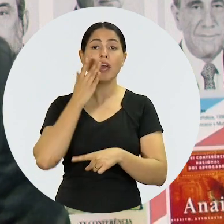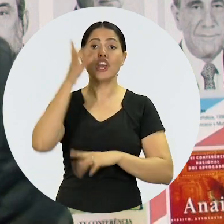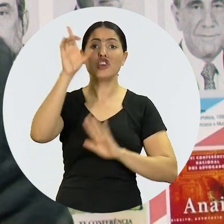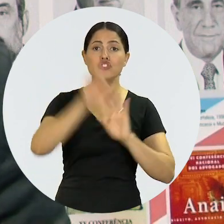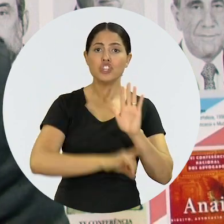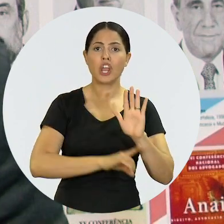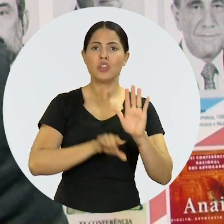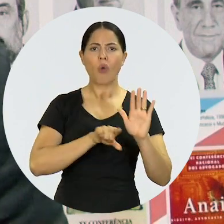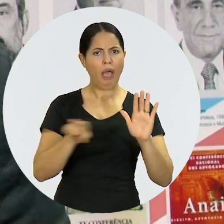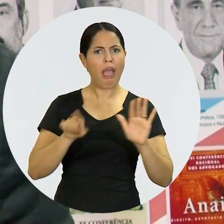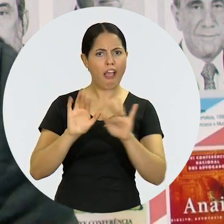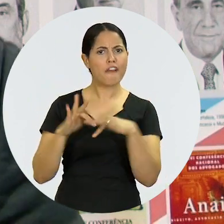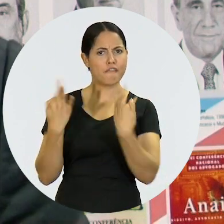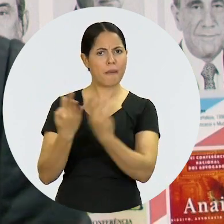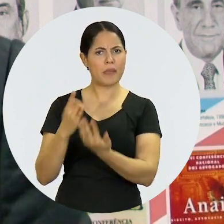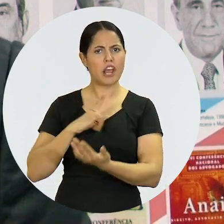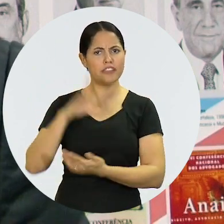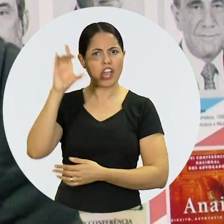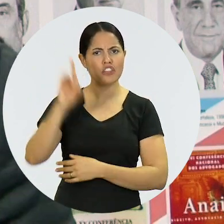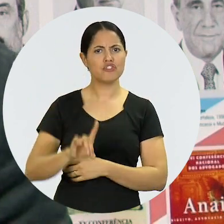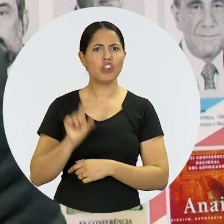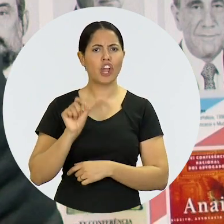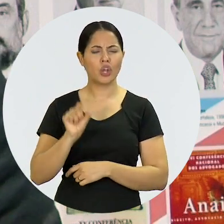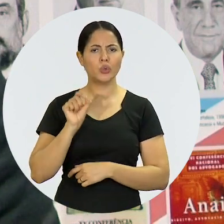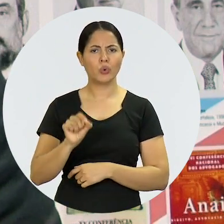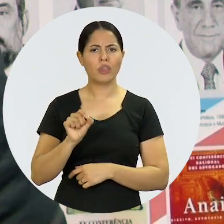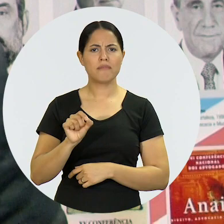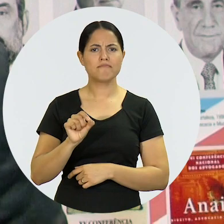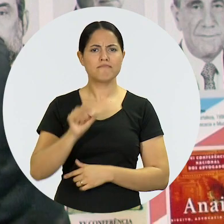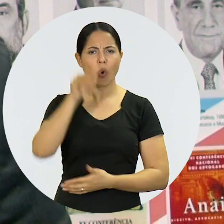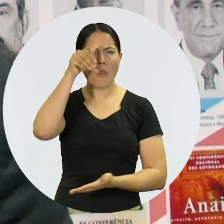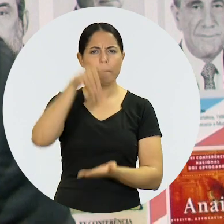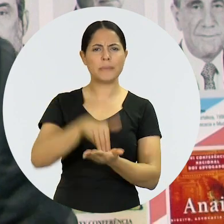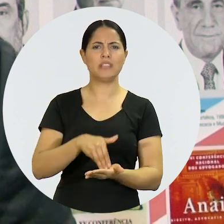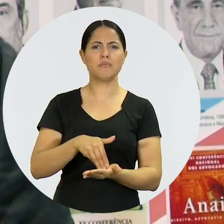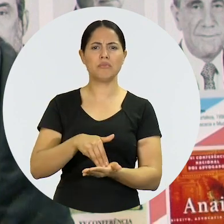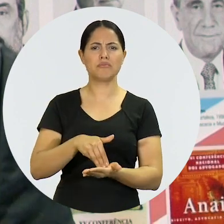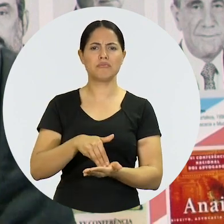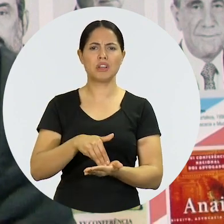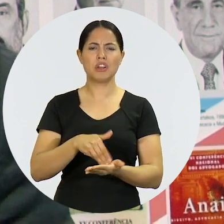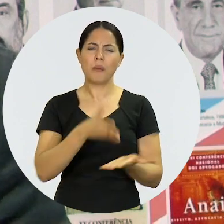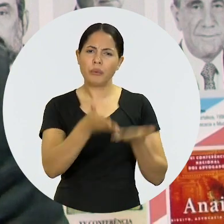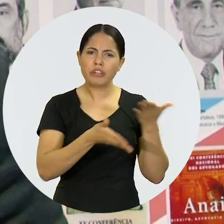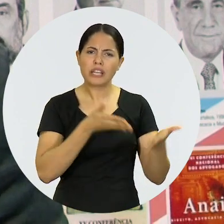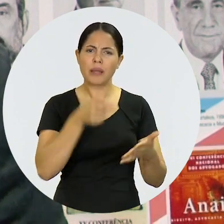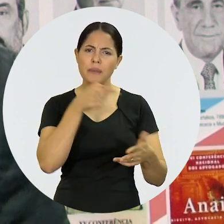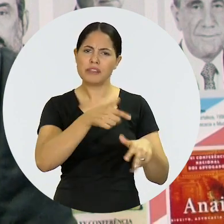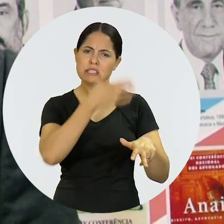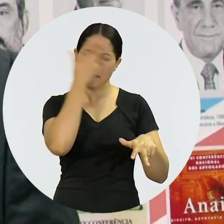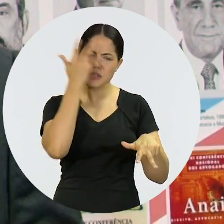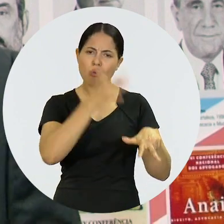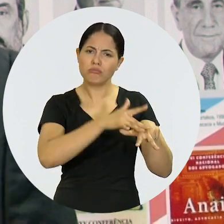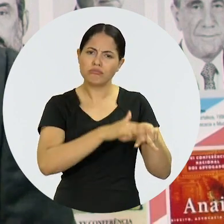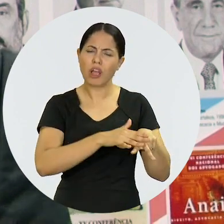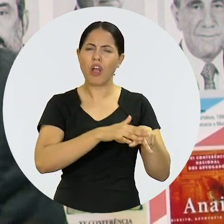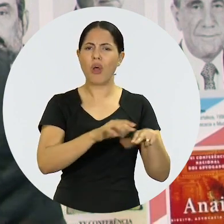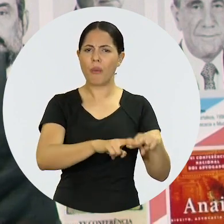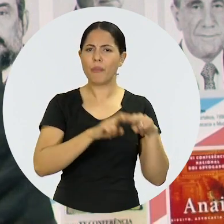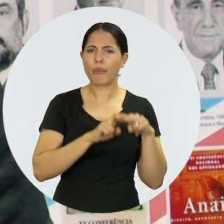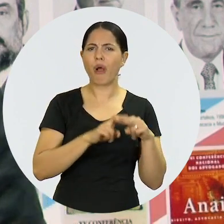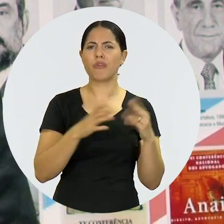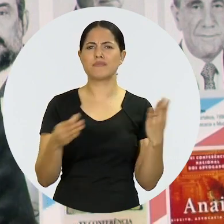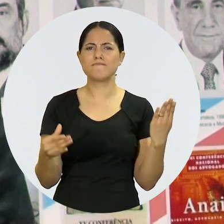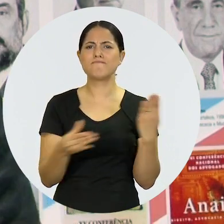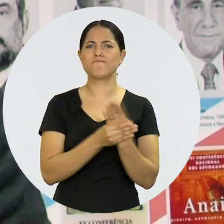e efetivar o direito que essas famílias têm de buscar o mínimo para conferir a essas